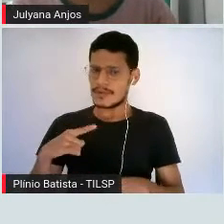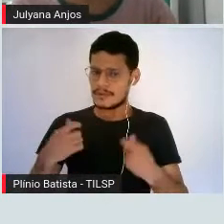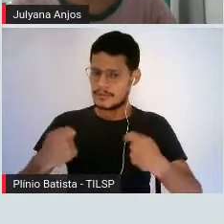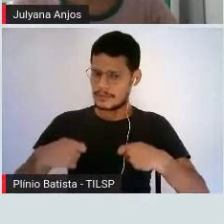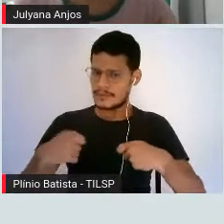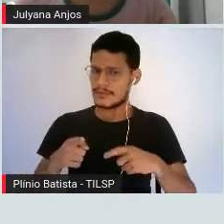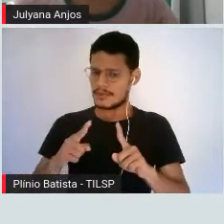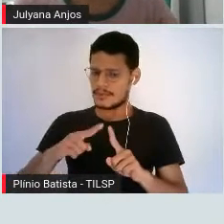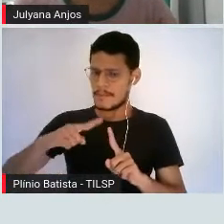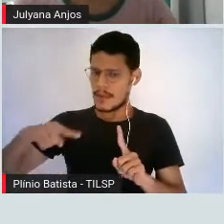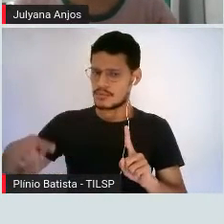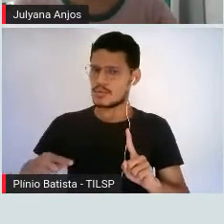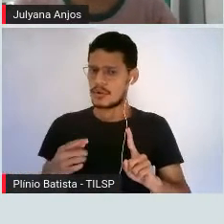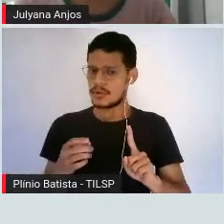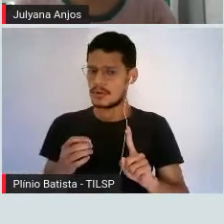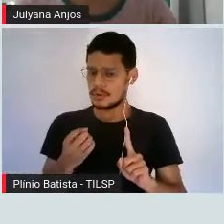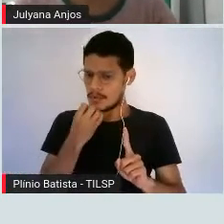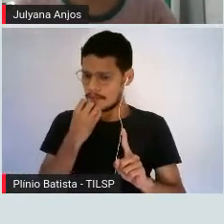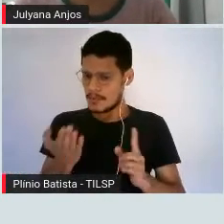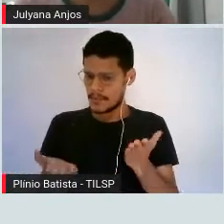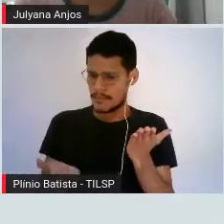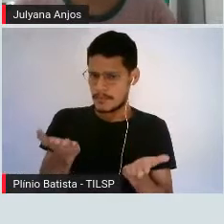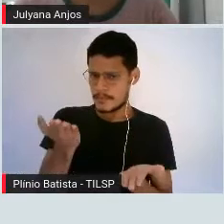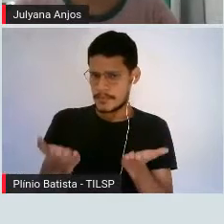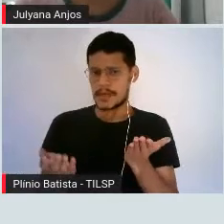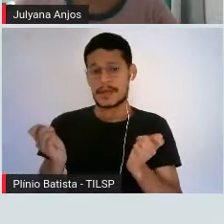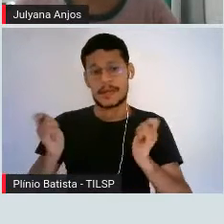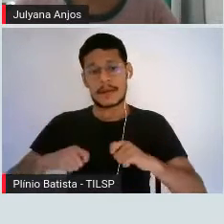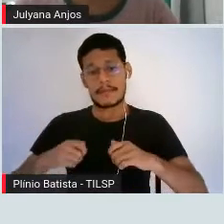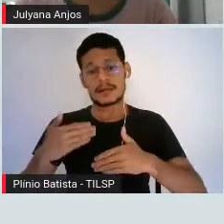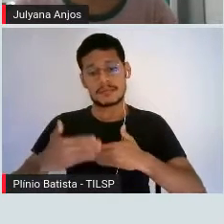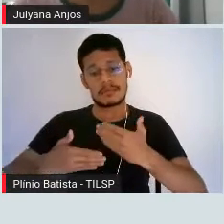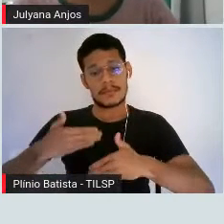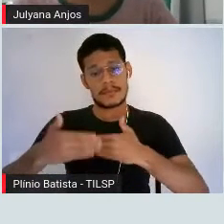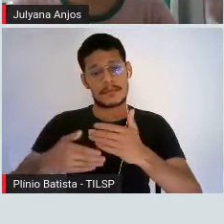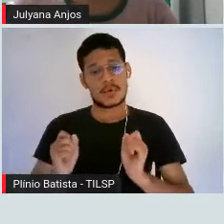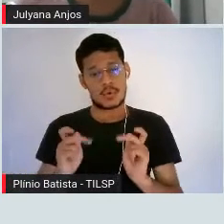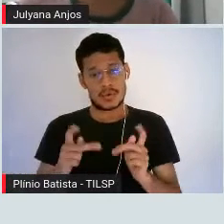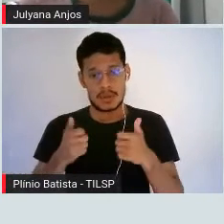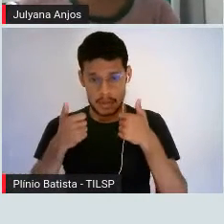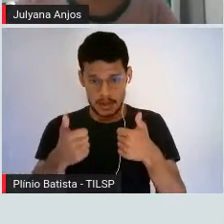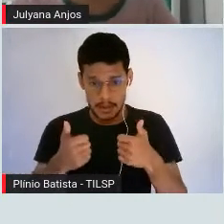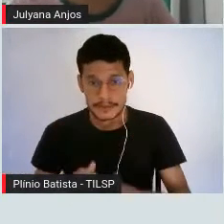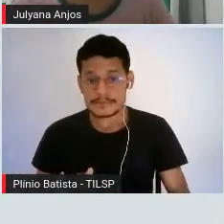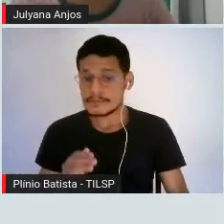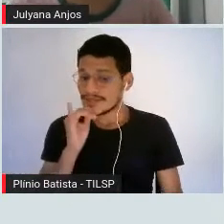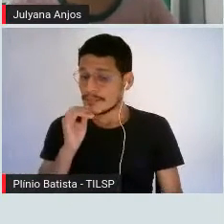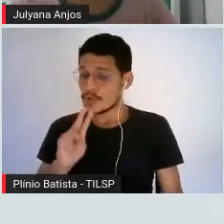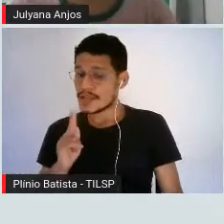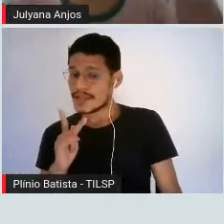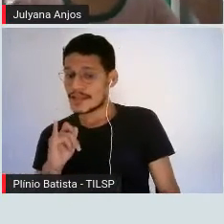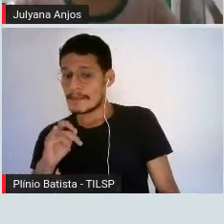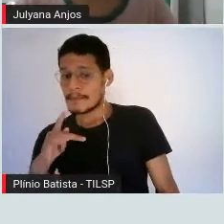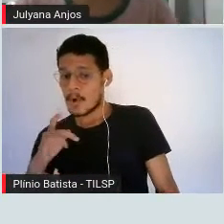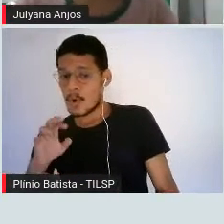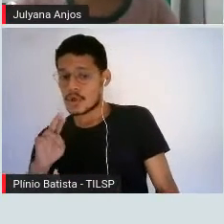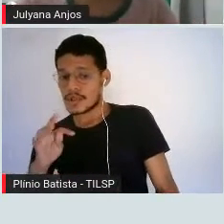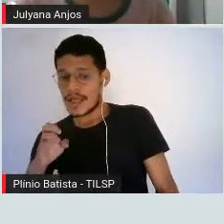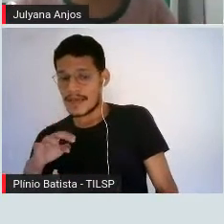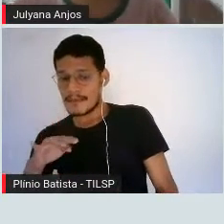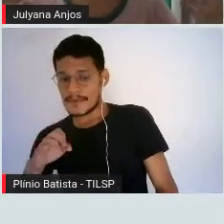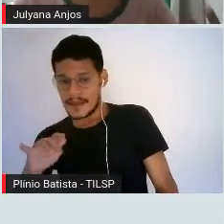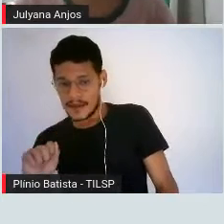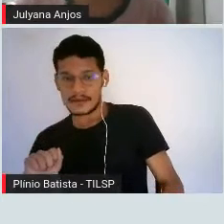definida, para que os nossos processos eles consigam ocorrer de uma forma ok. Tanto que a hipotermia ou a hipertermia, elas são